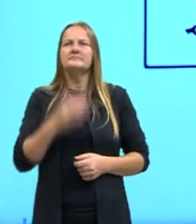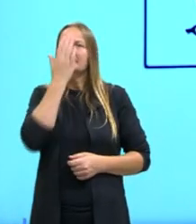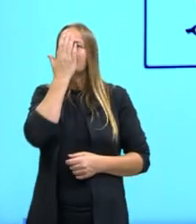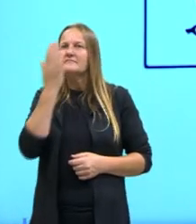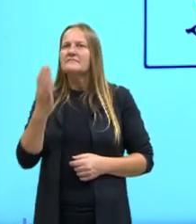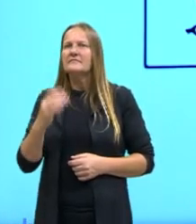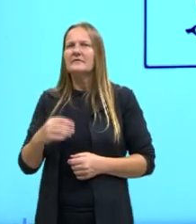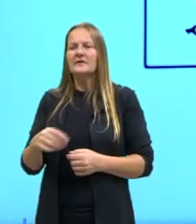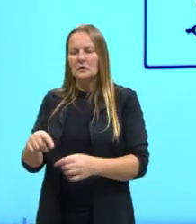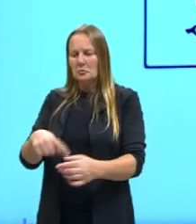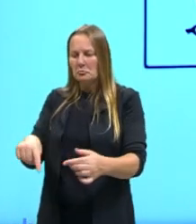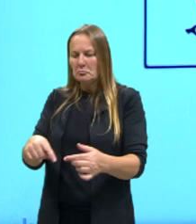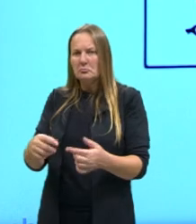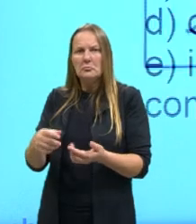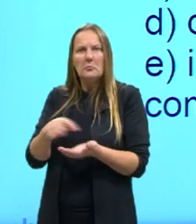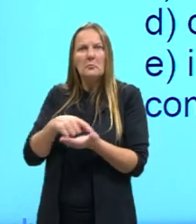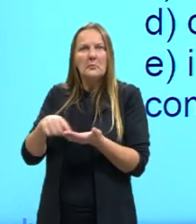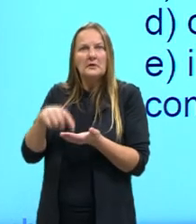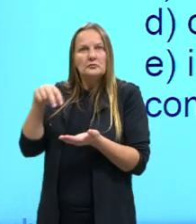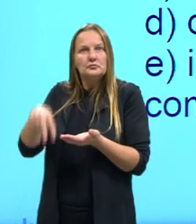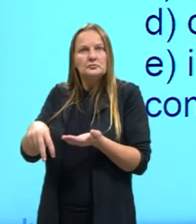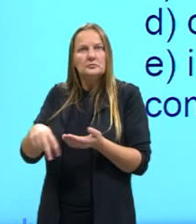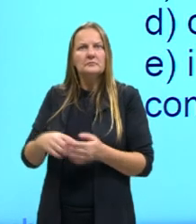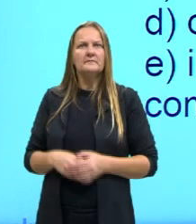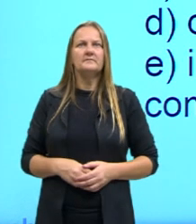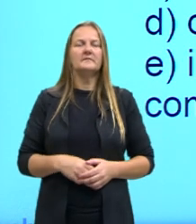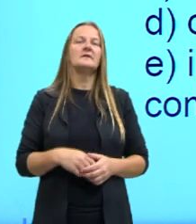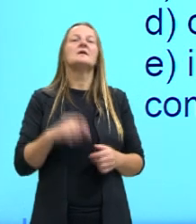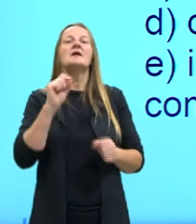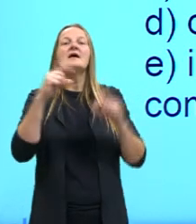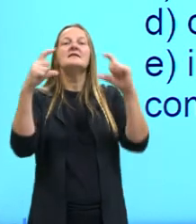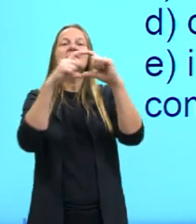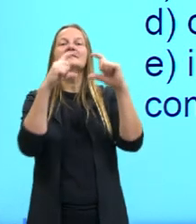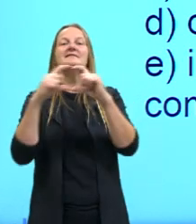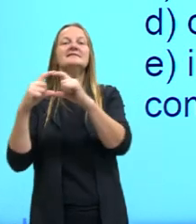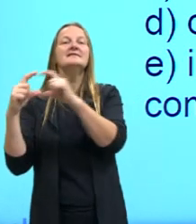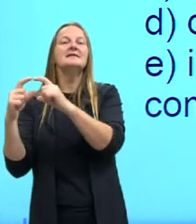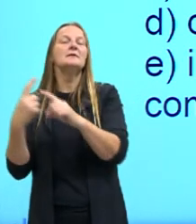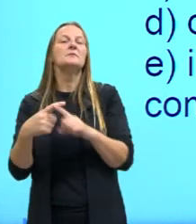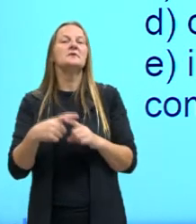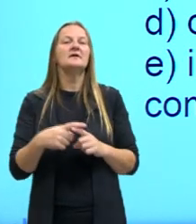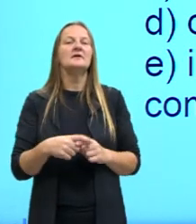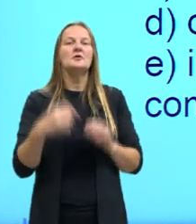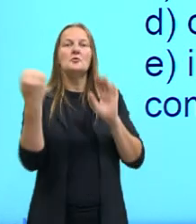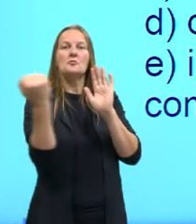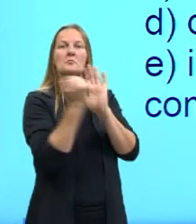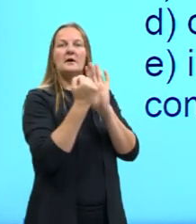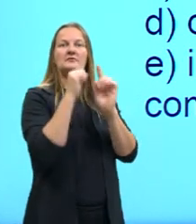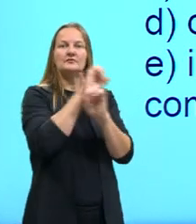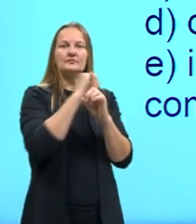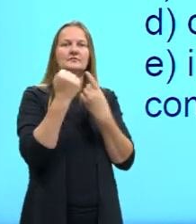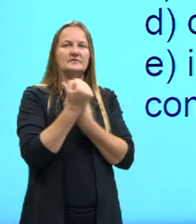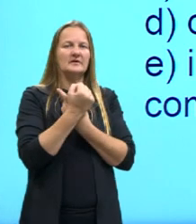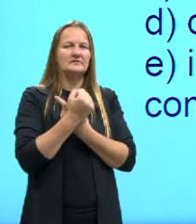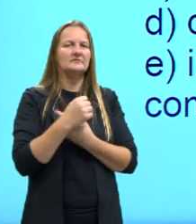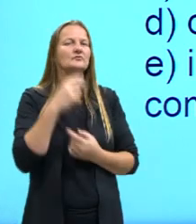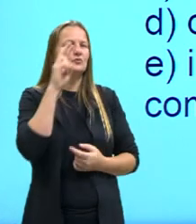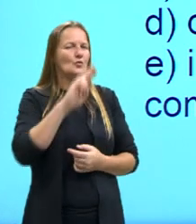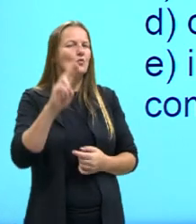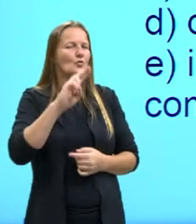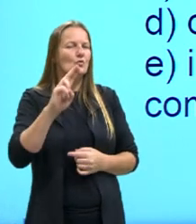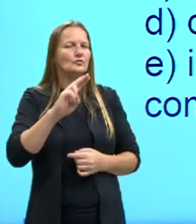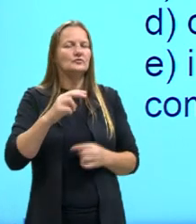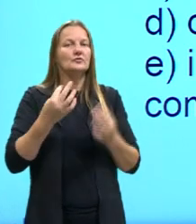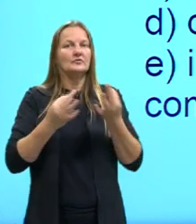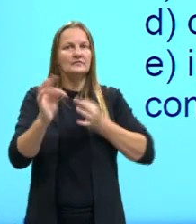e a tigelinha ali no chão essa tirinha revela que um dos impactos sociais provenientes do uso